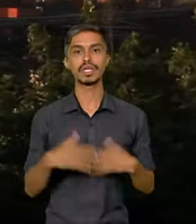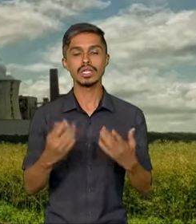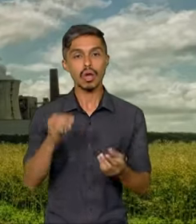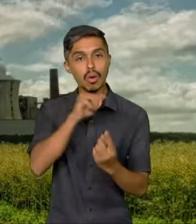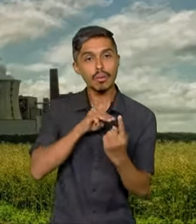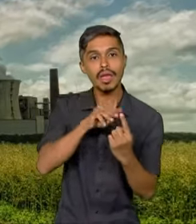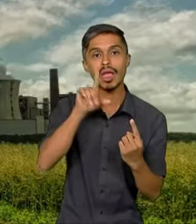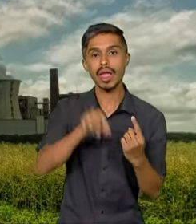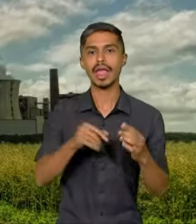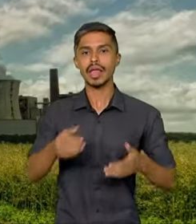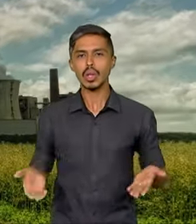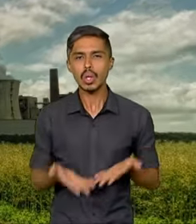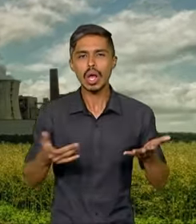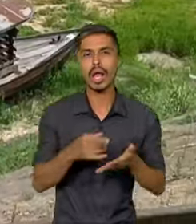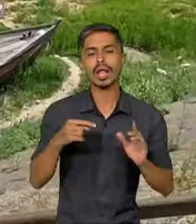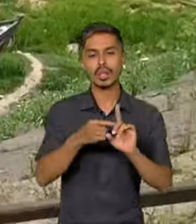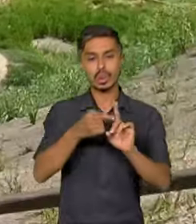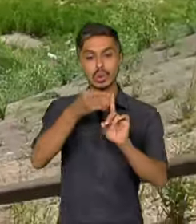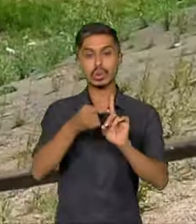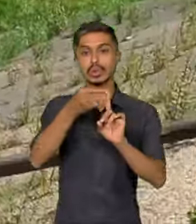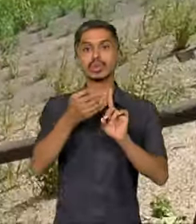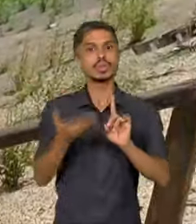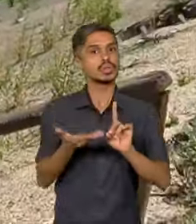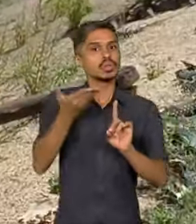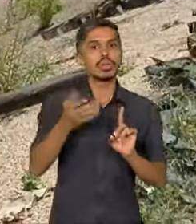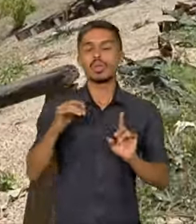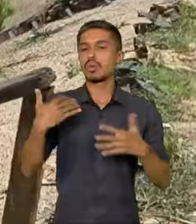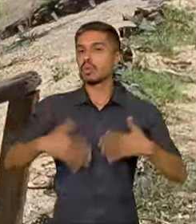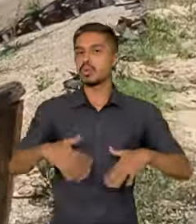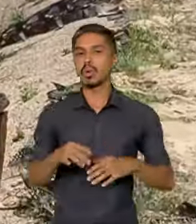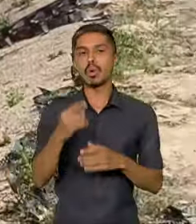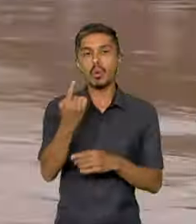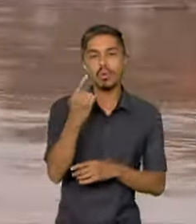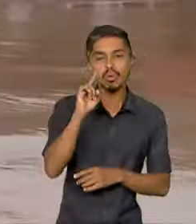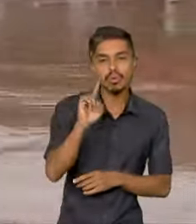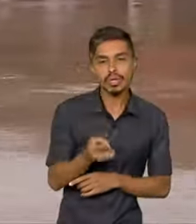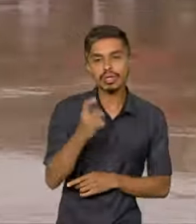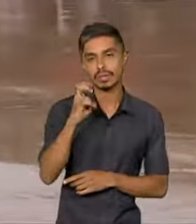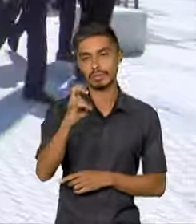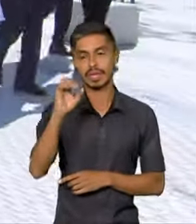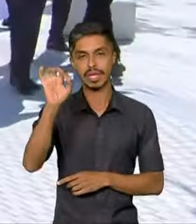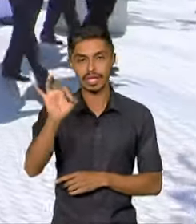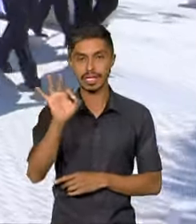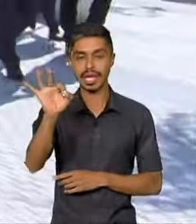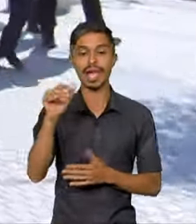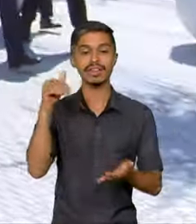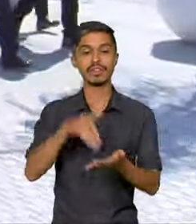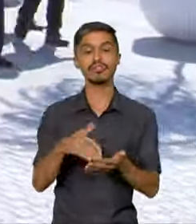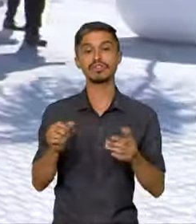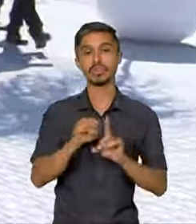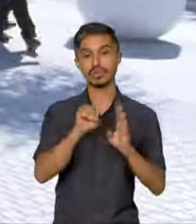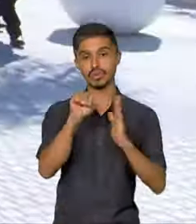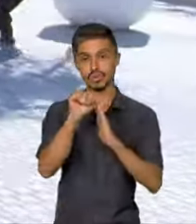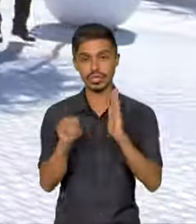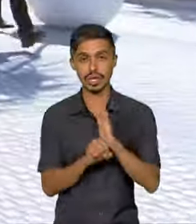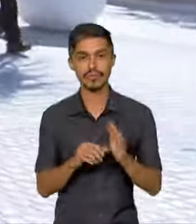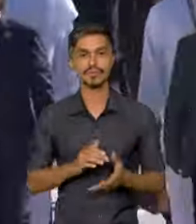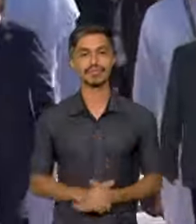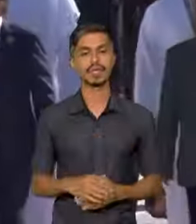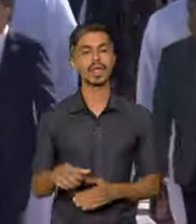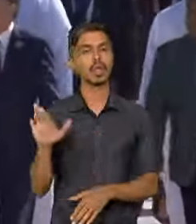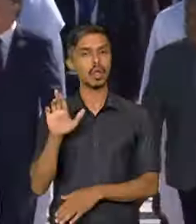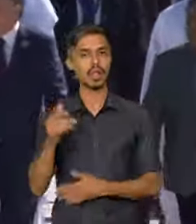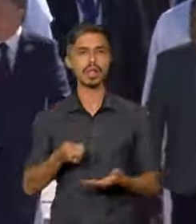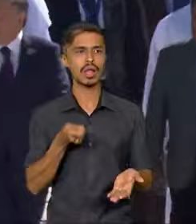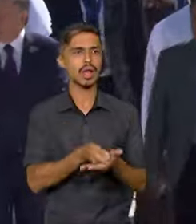garantir que a temperatura da terra não aumente mais do que 1,5 grau até o fim do século. O presidente Lula